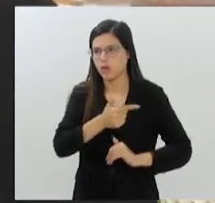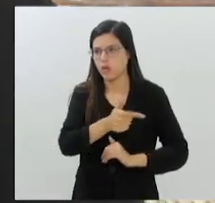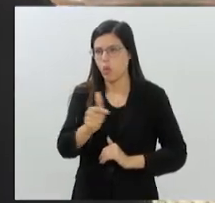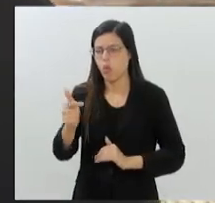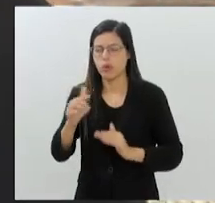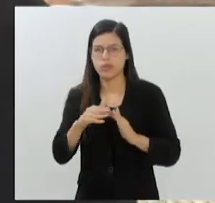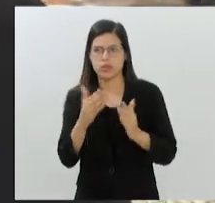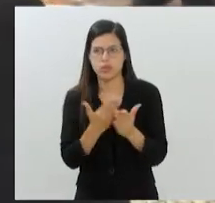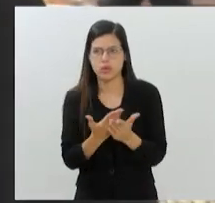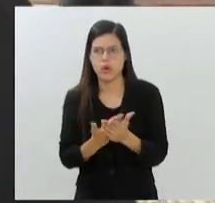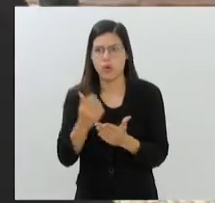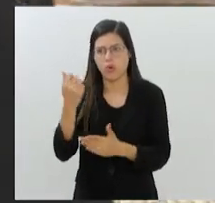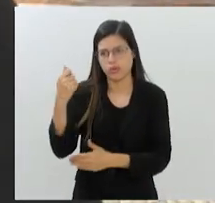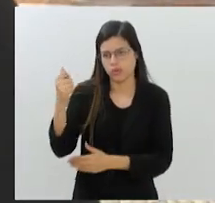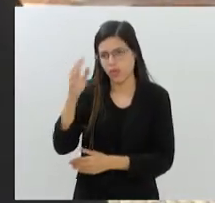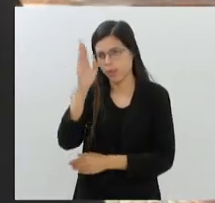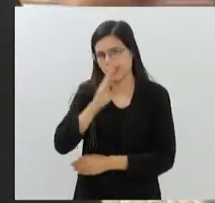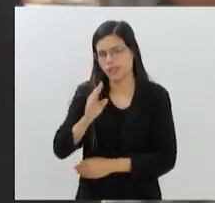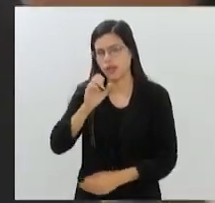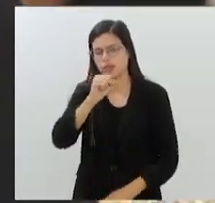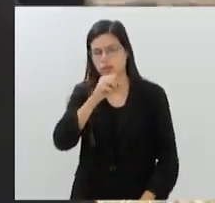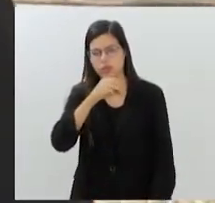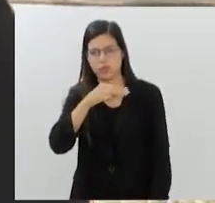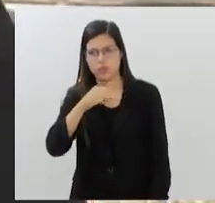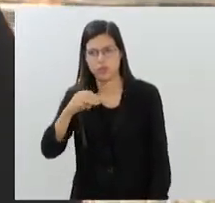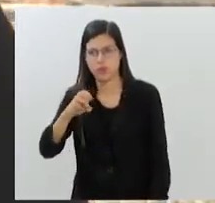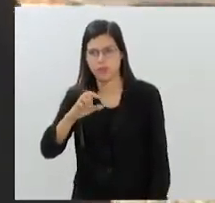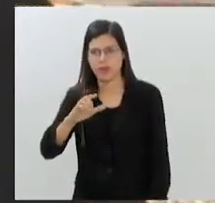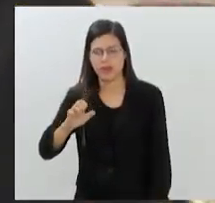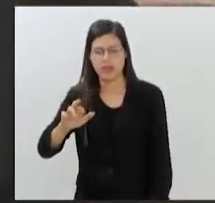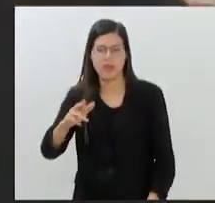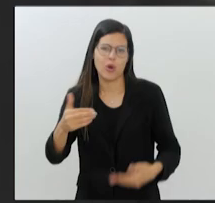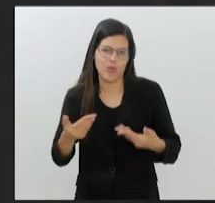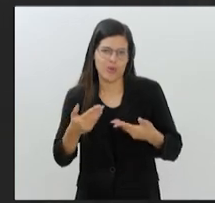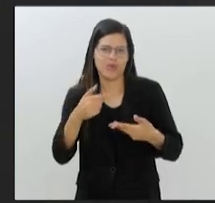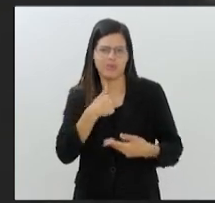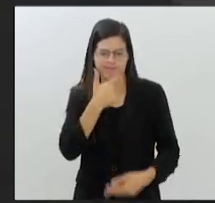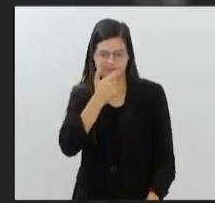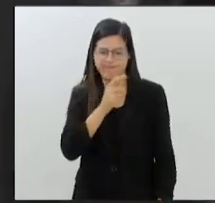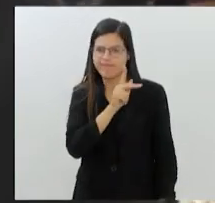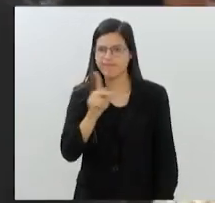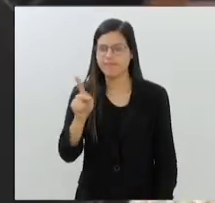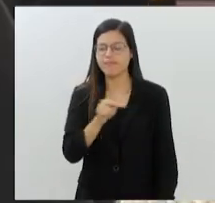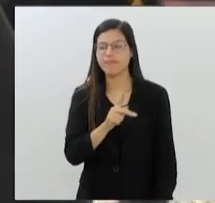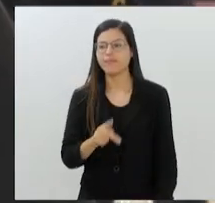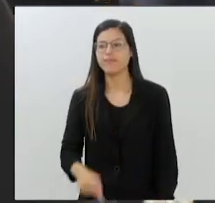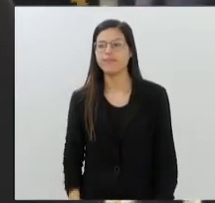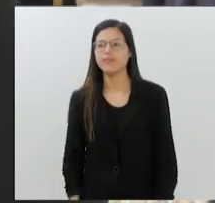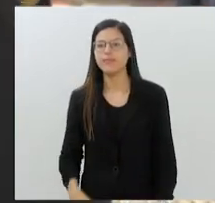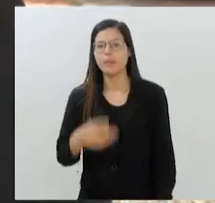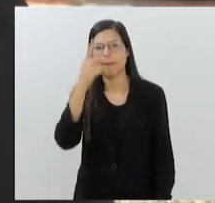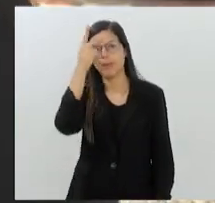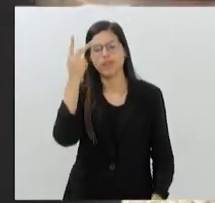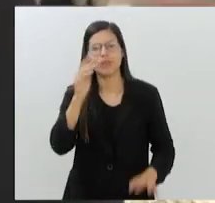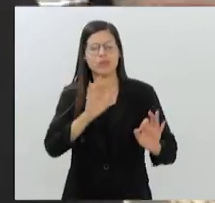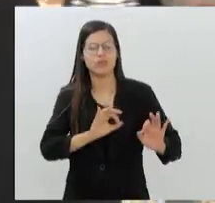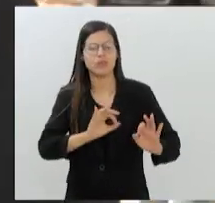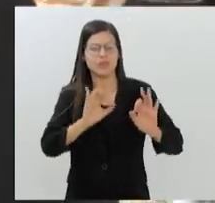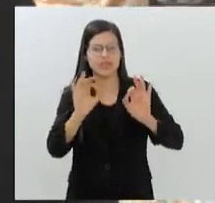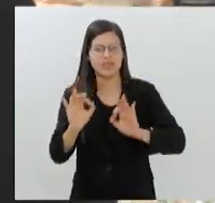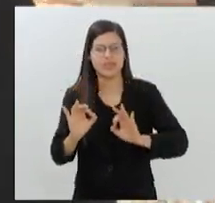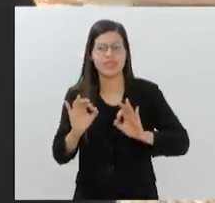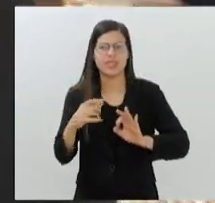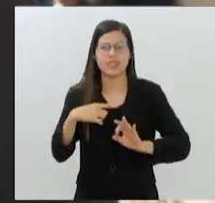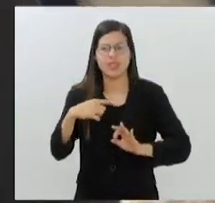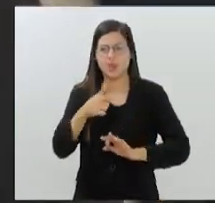como a Associação Brasileira de Sommeliers, onde hoje também sou professor. Agora, pra quem nos assiste, né? Outros meninos aí também com sonhos, a